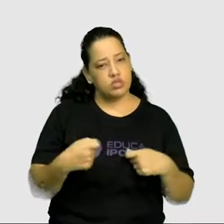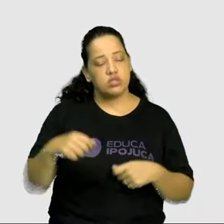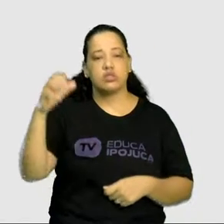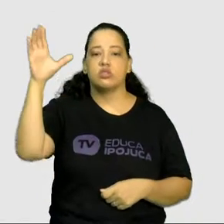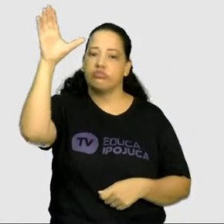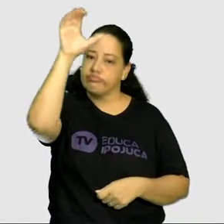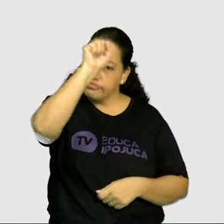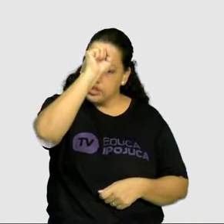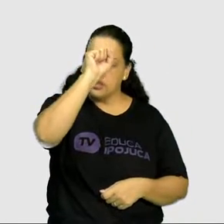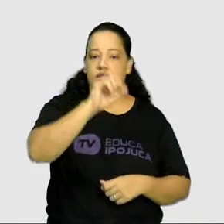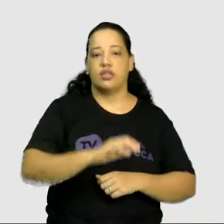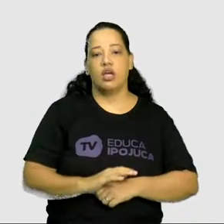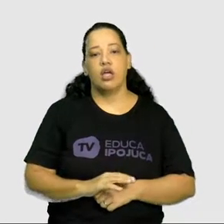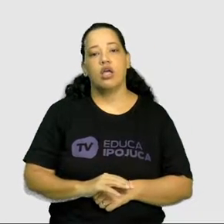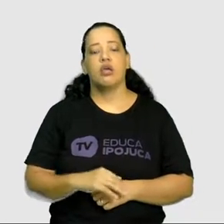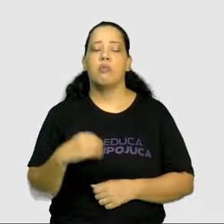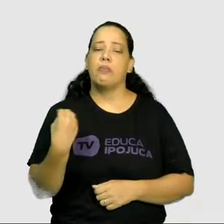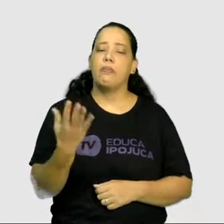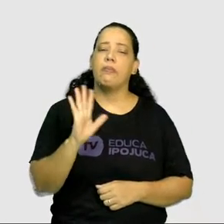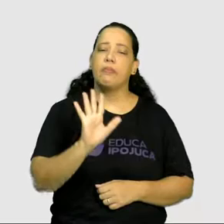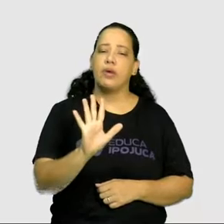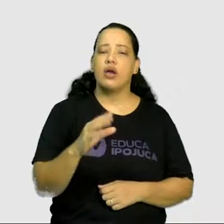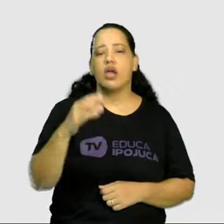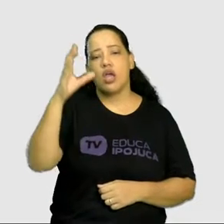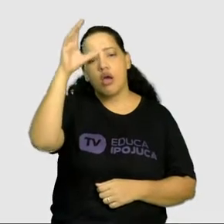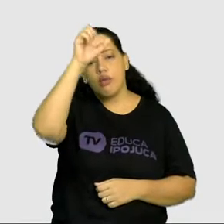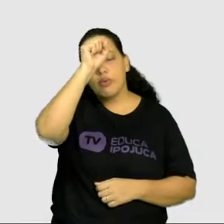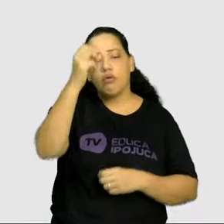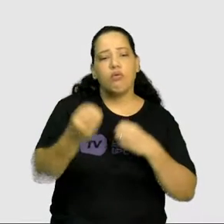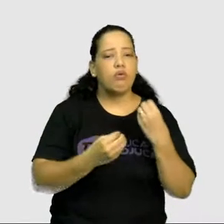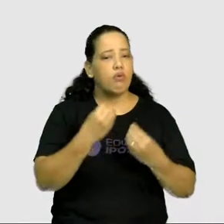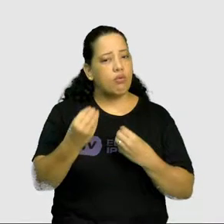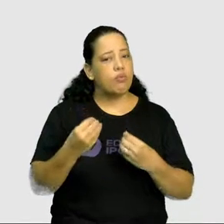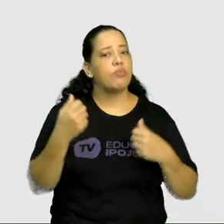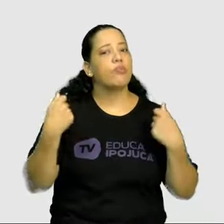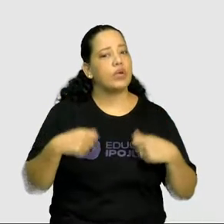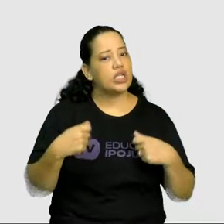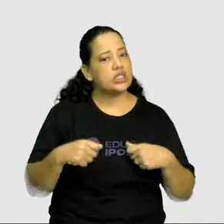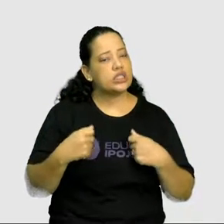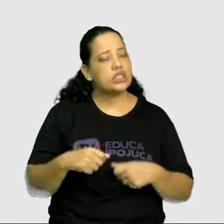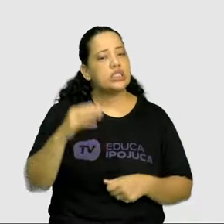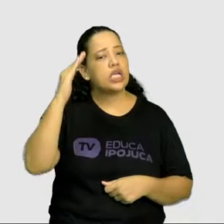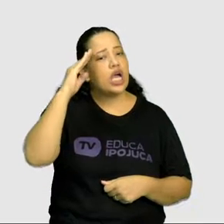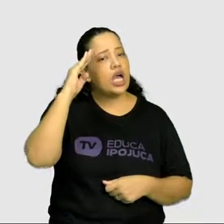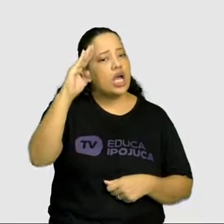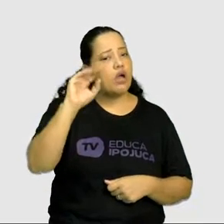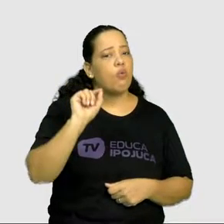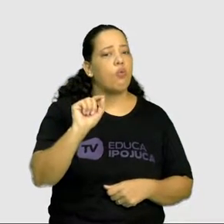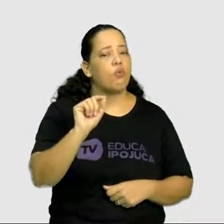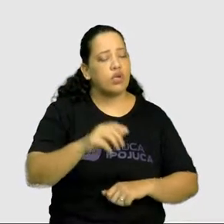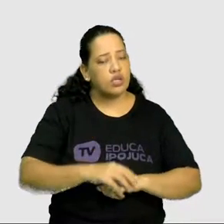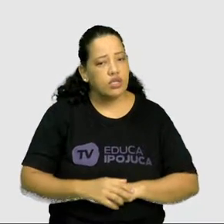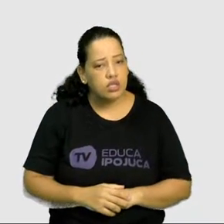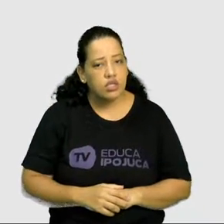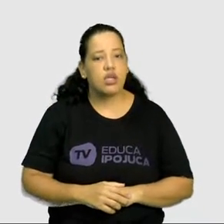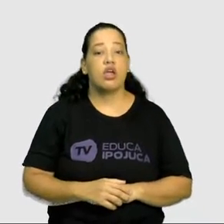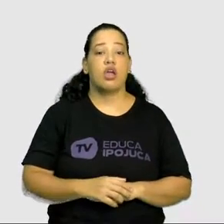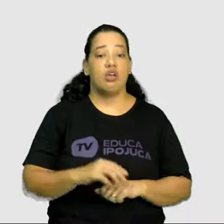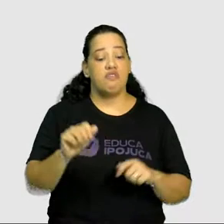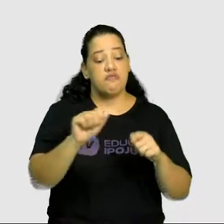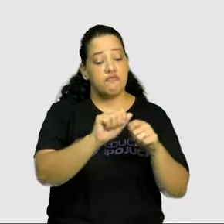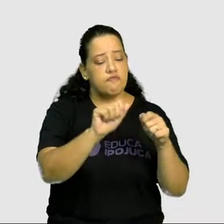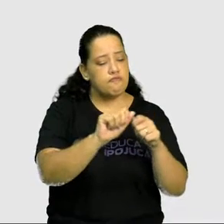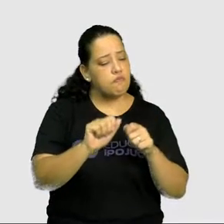texto funciona na sociedade, é preciso entender de que forma ele deve ser produzido e utilizado,